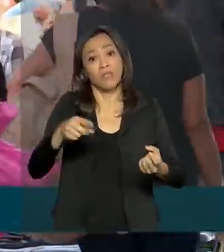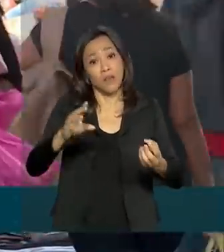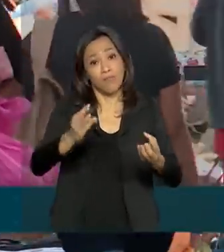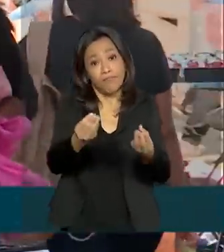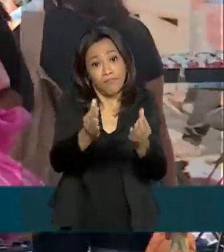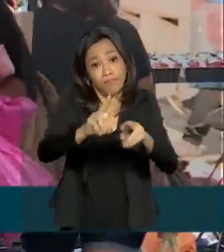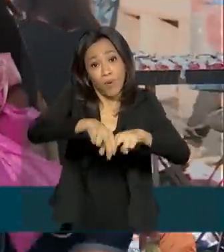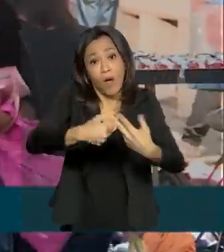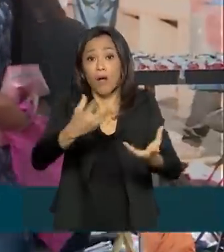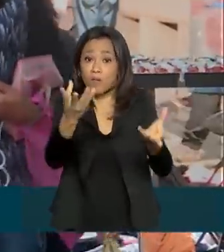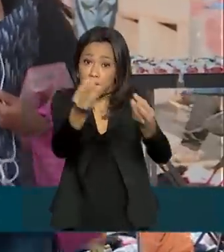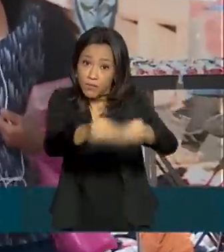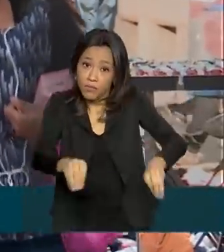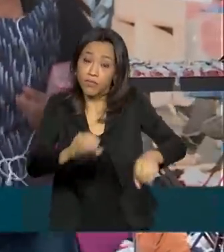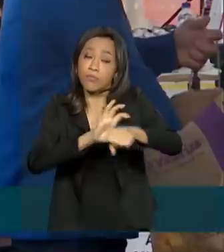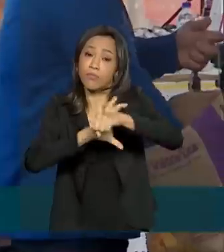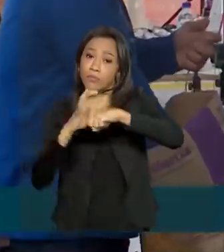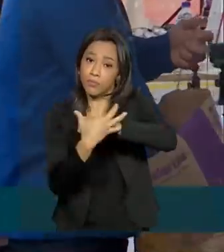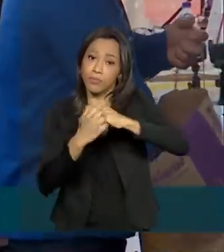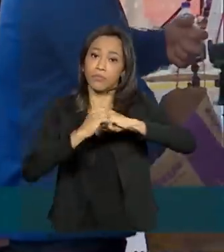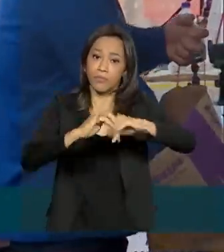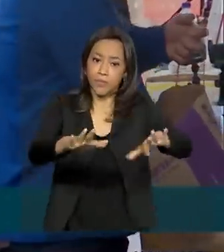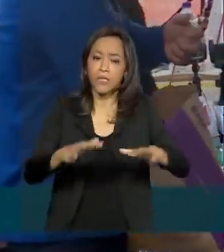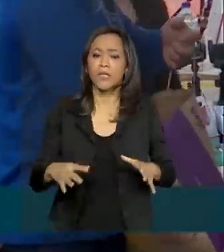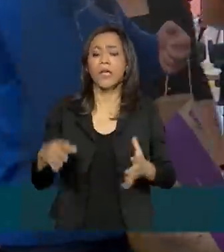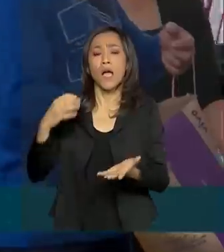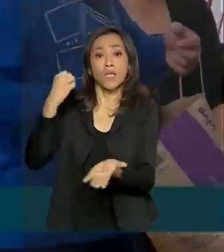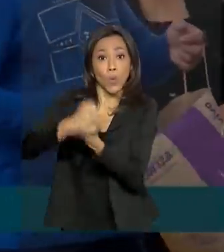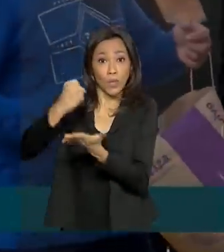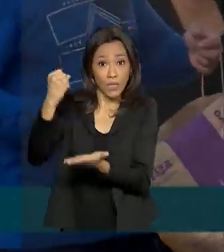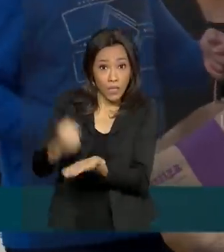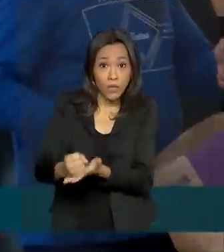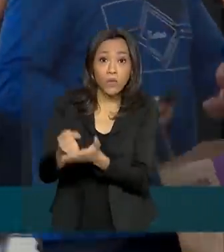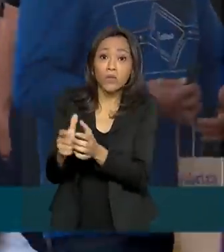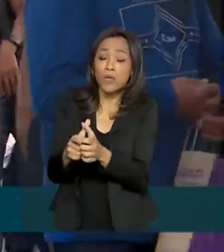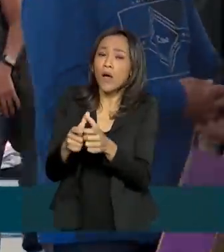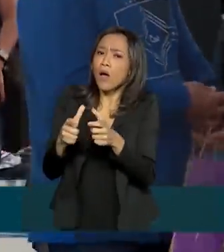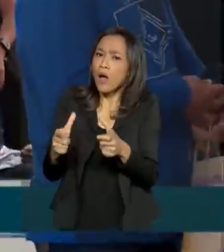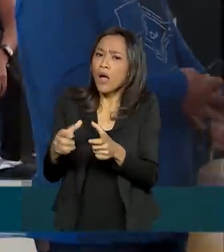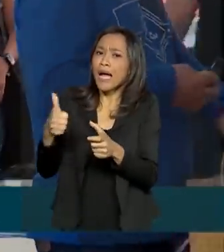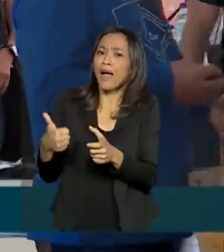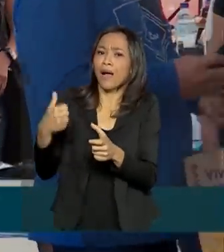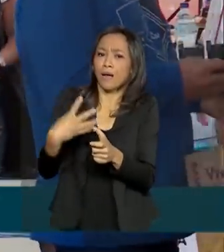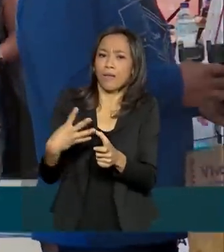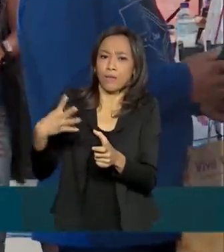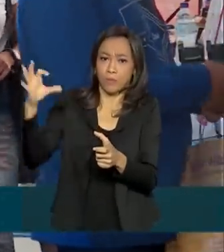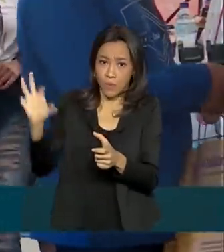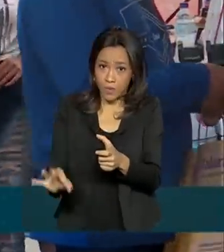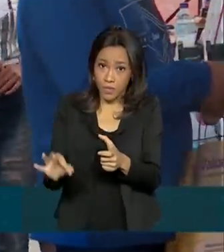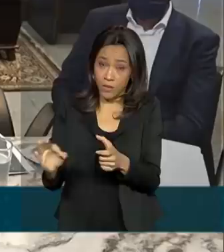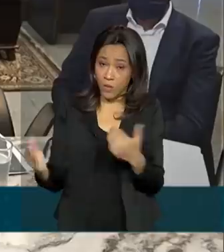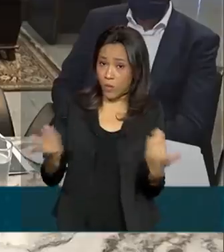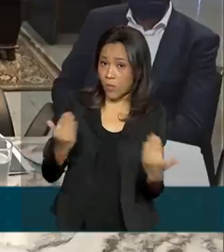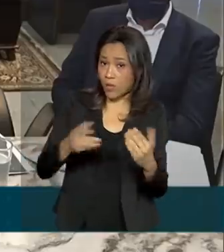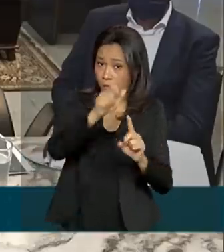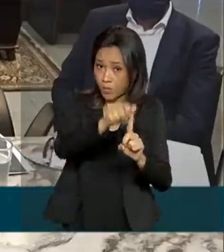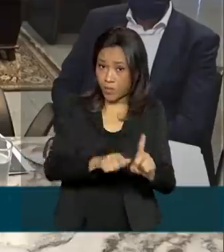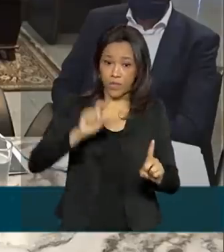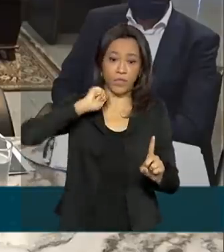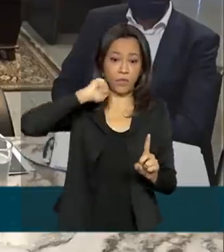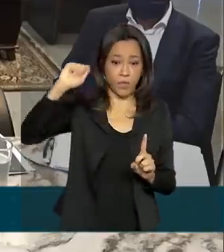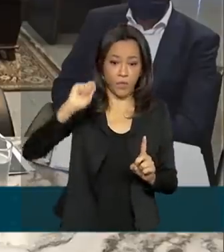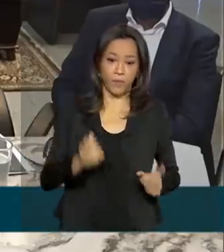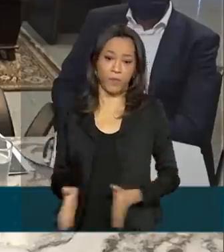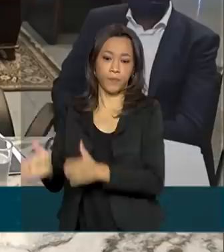As demissões diminuíram e as contratações aumentaram 14% em relação a abril. Ainda